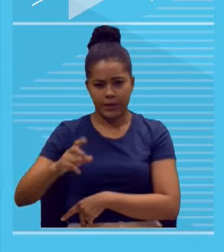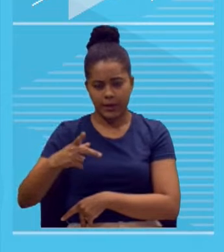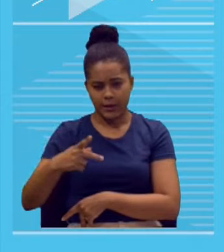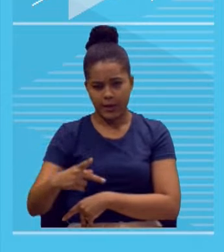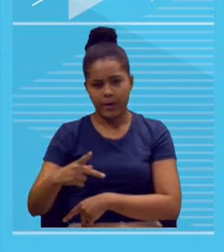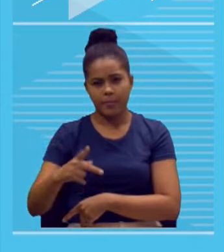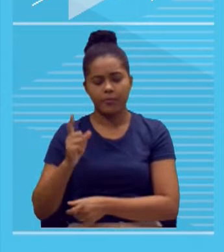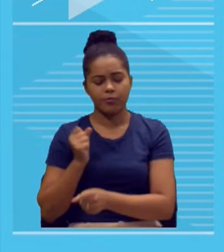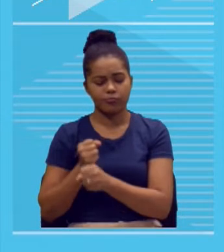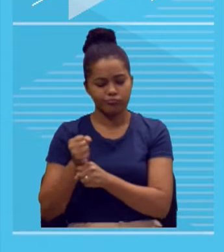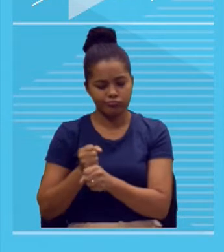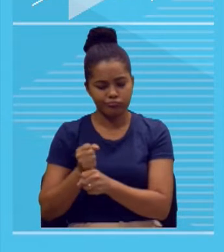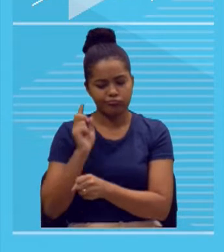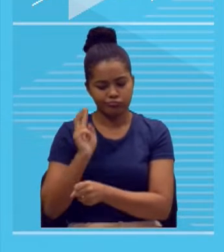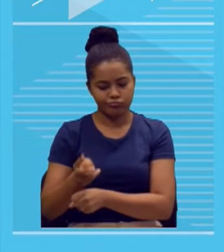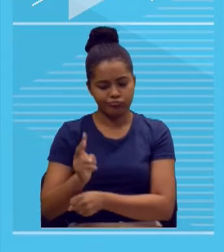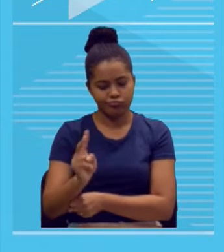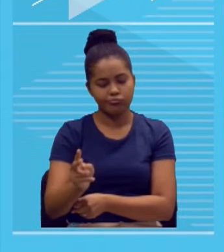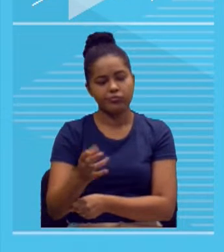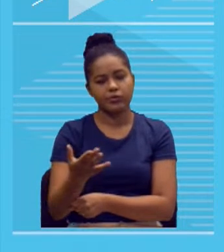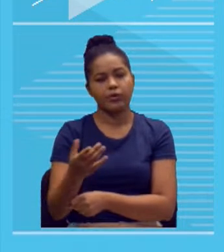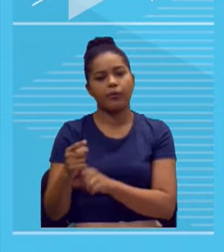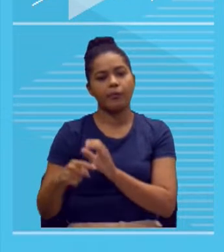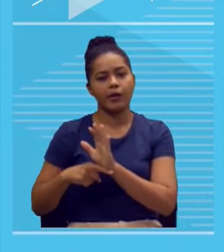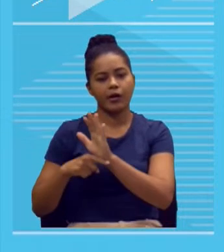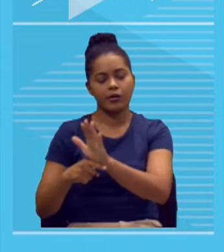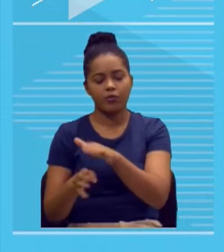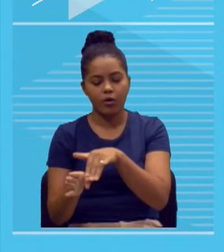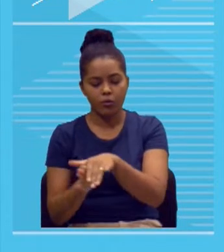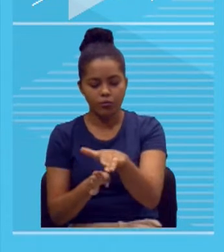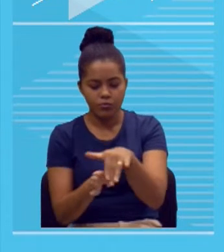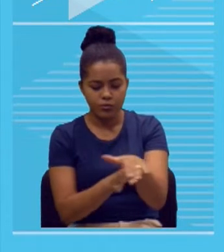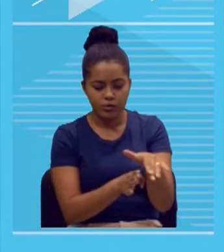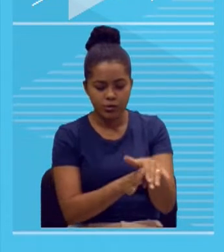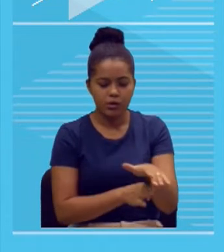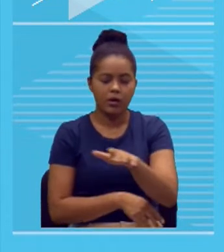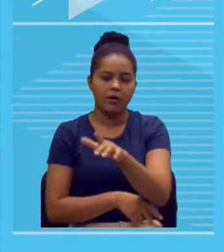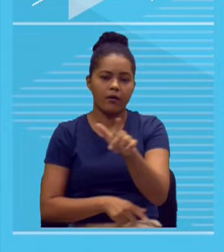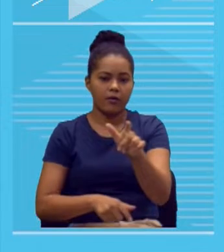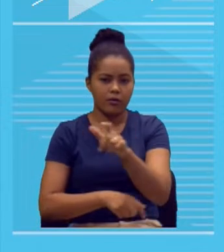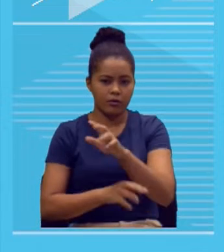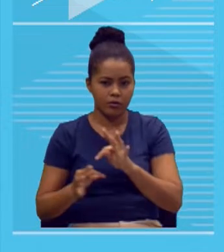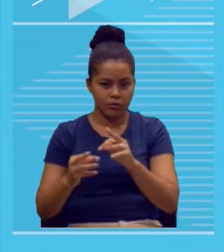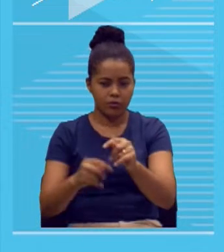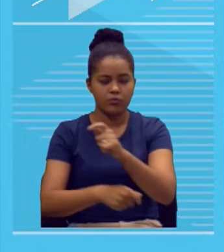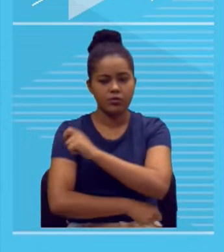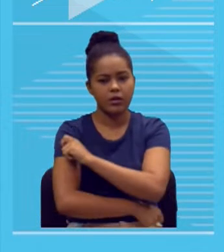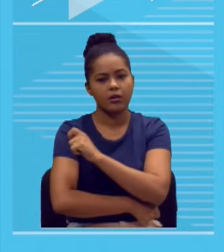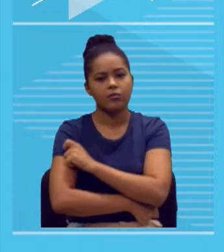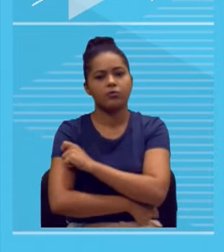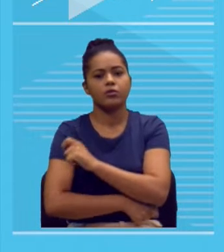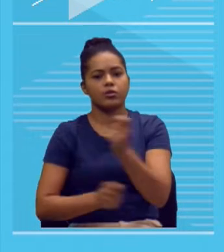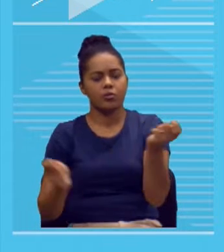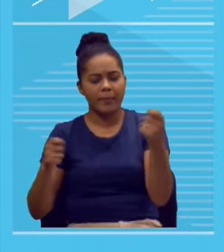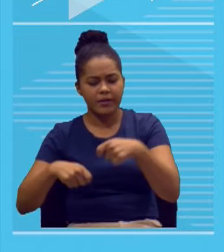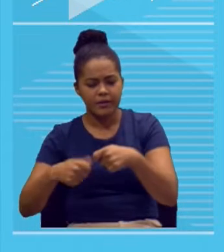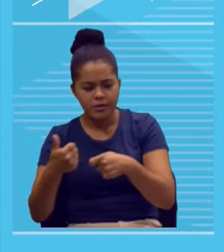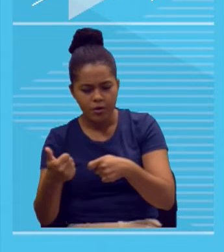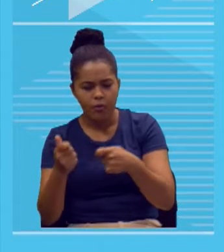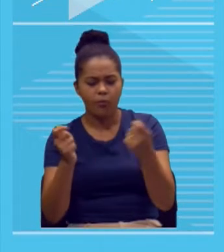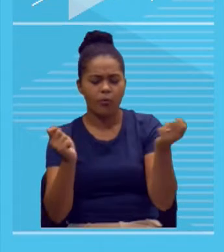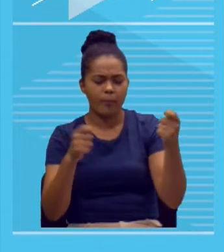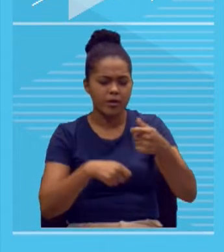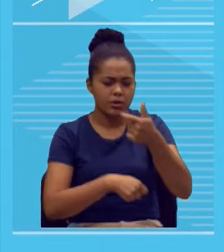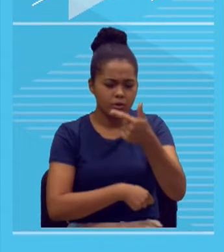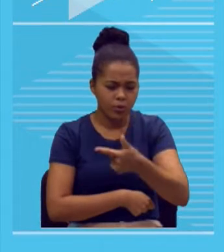Que, nesse caso, vai ajudar os estudantes, vai orientar sobre cada uma das competências. você tem tudo lá em detalhe porque é